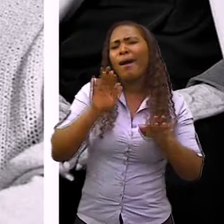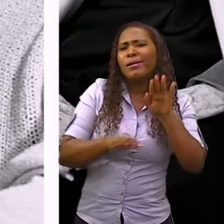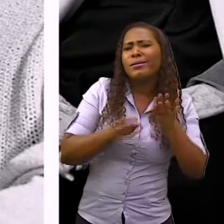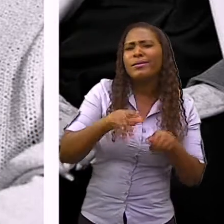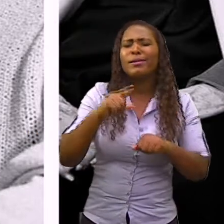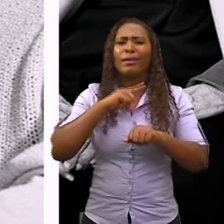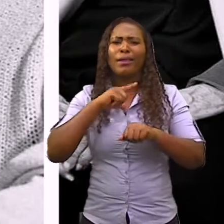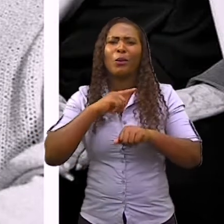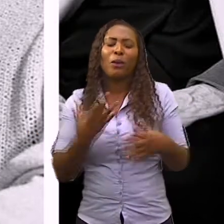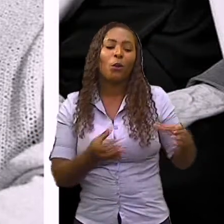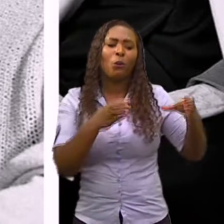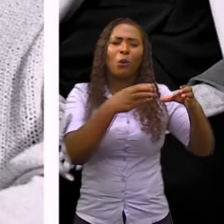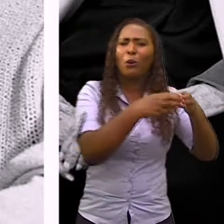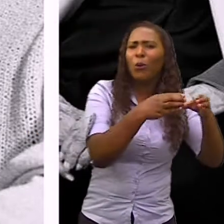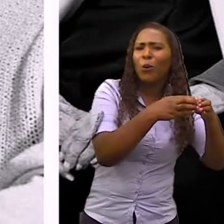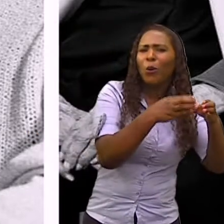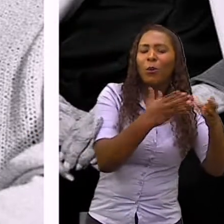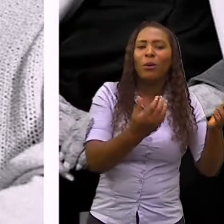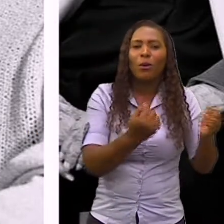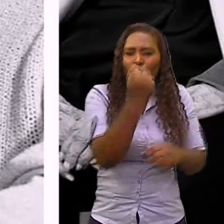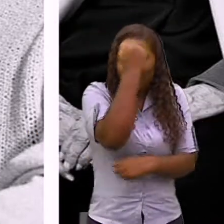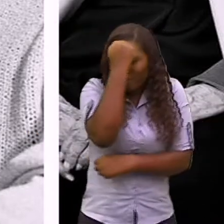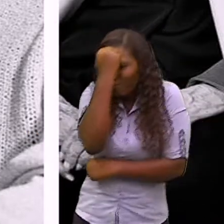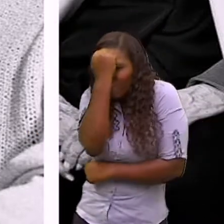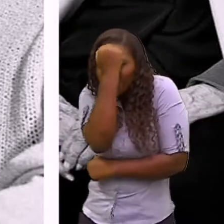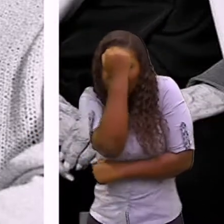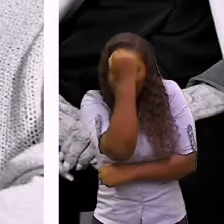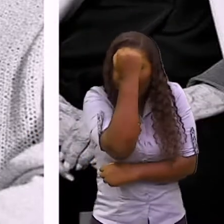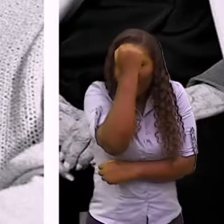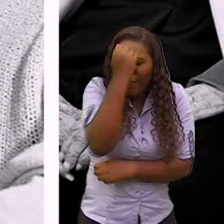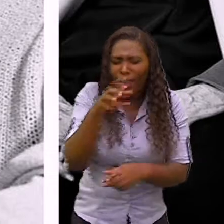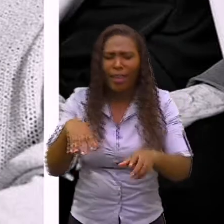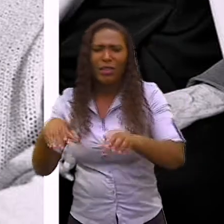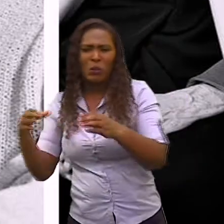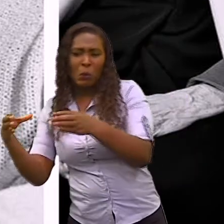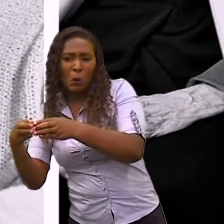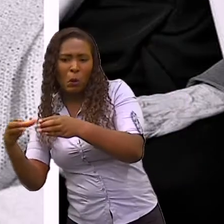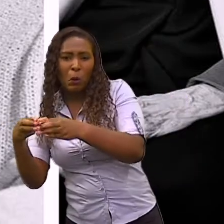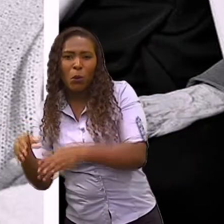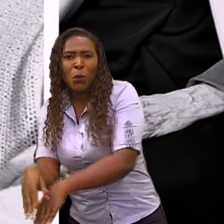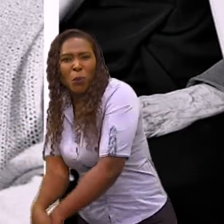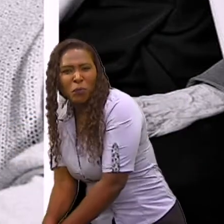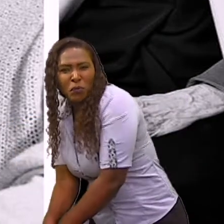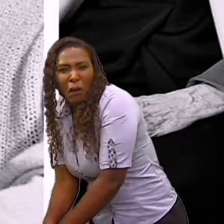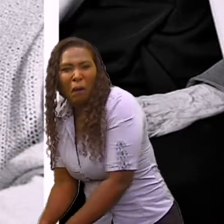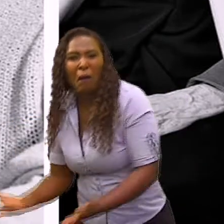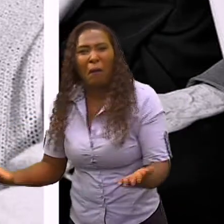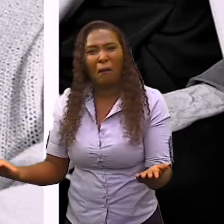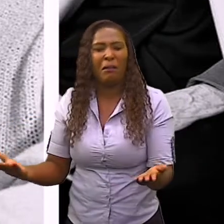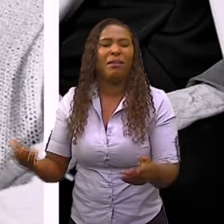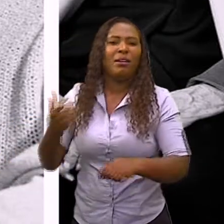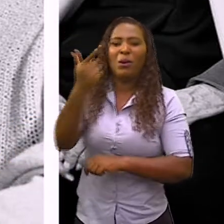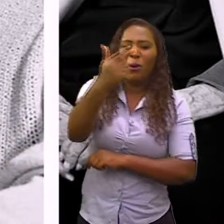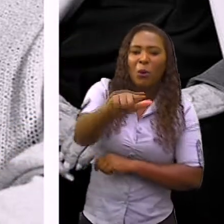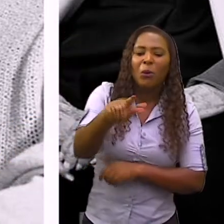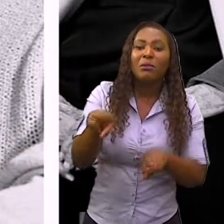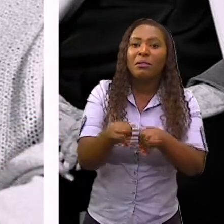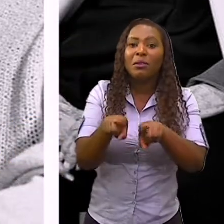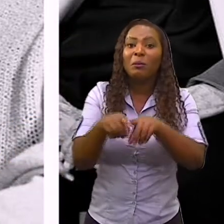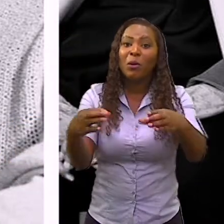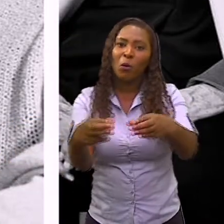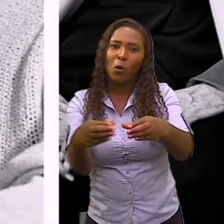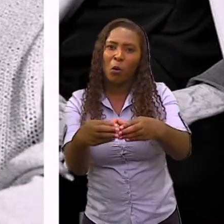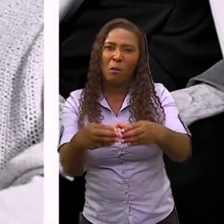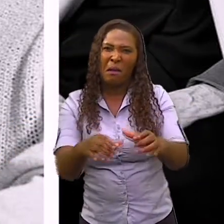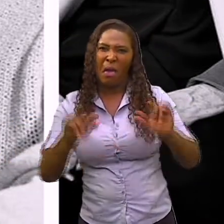a tribo do sertanejo, a tribo do funk, aqueles pessoais que são os